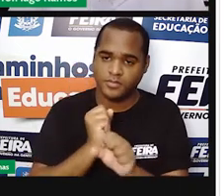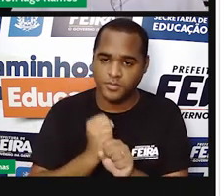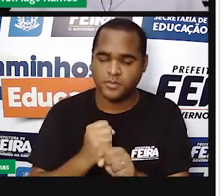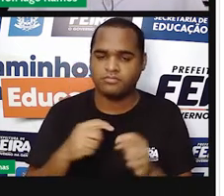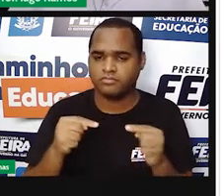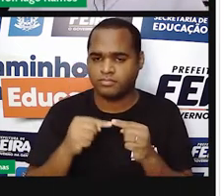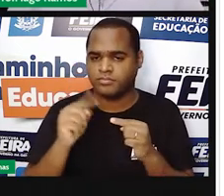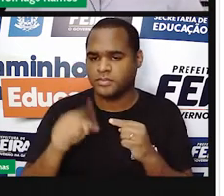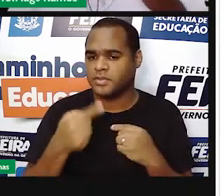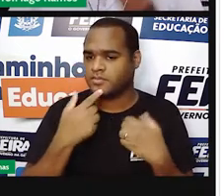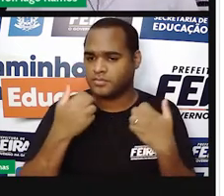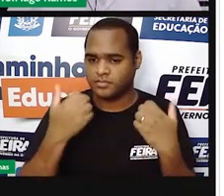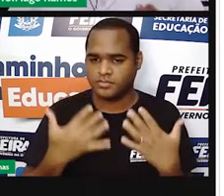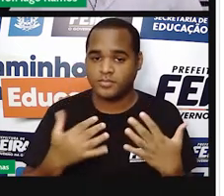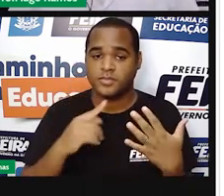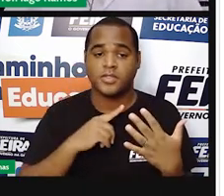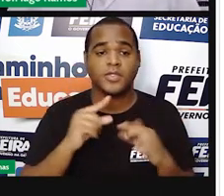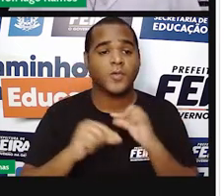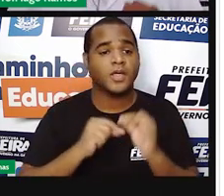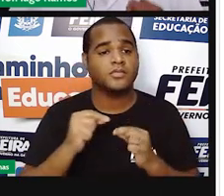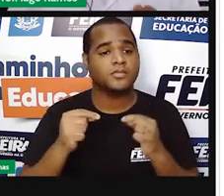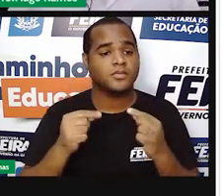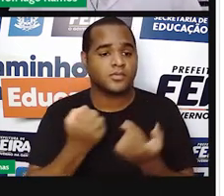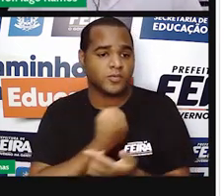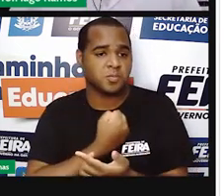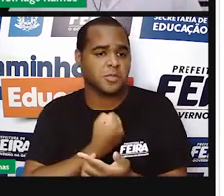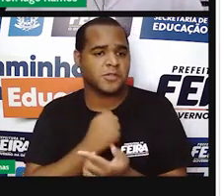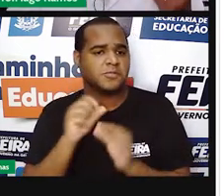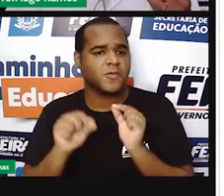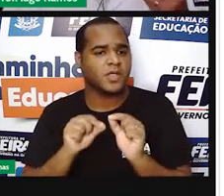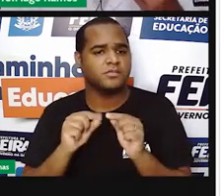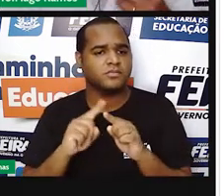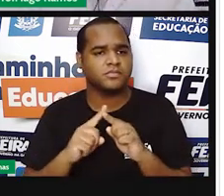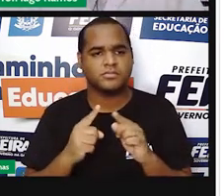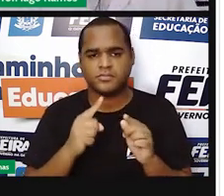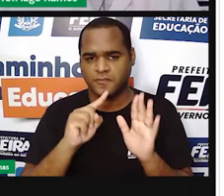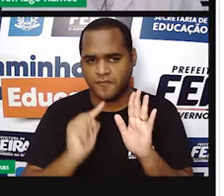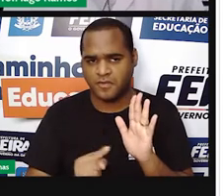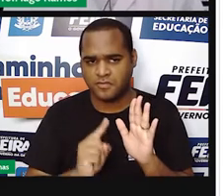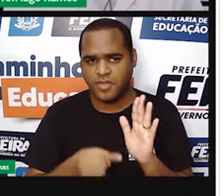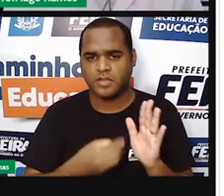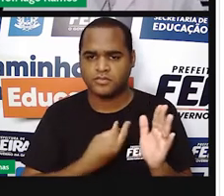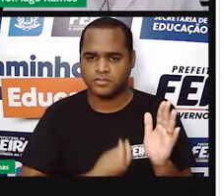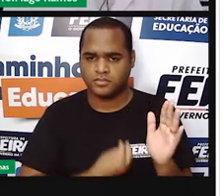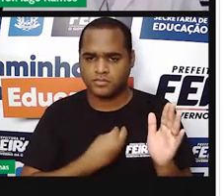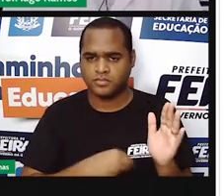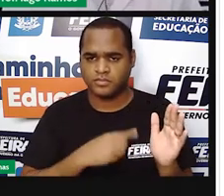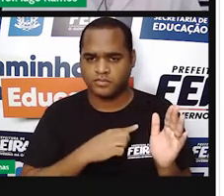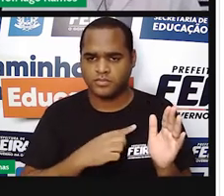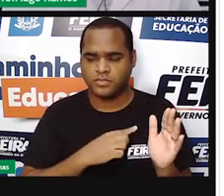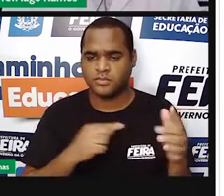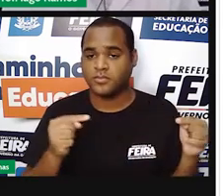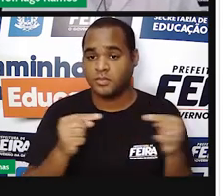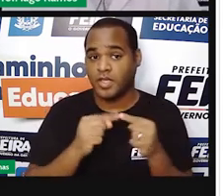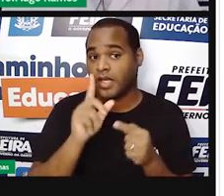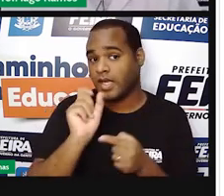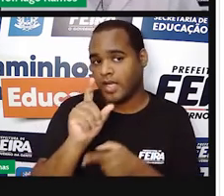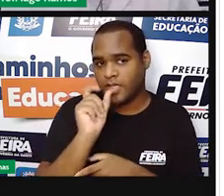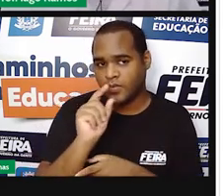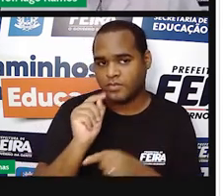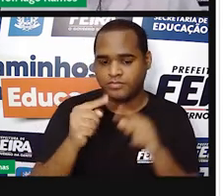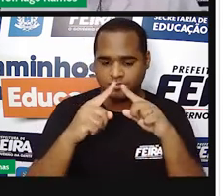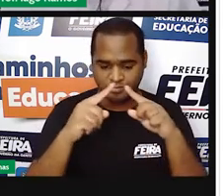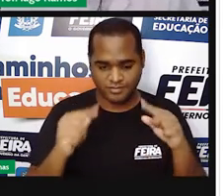e não é natural. Que tipo de número é esse que tem vírgula? Veja que o outro aqui, ó, o raio do círculo azul no meio do